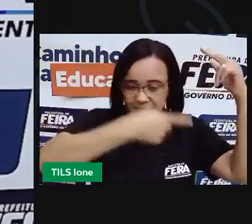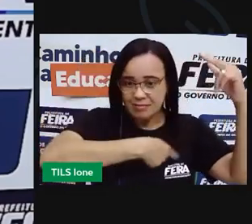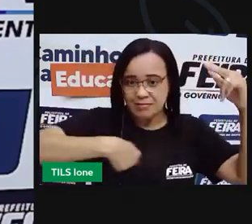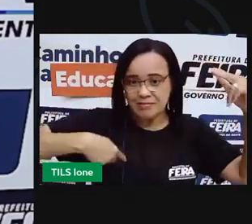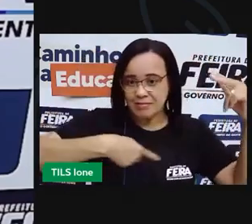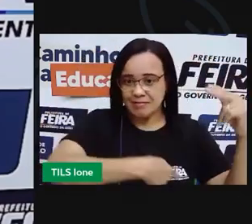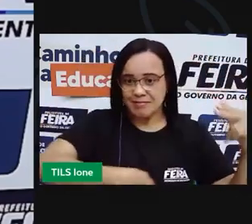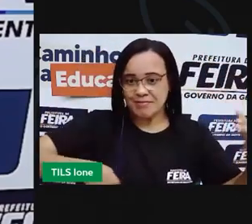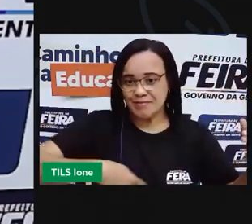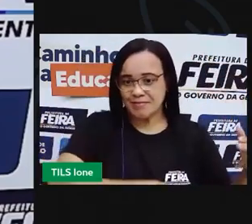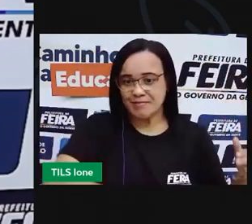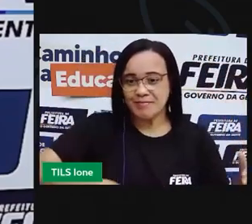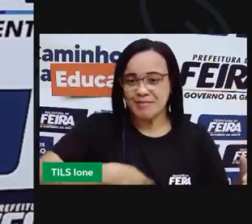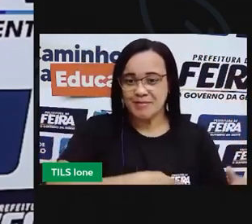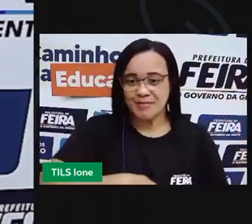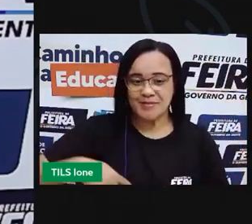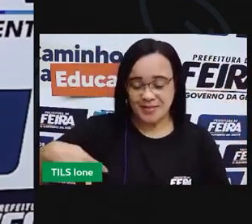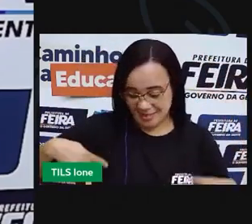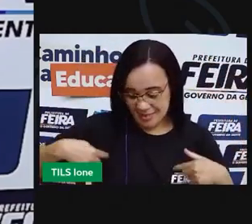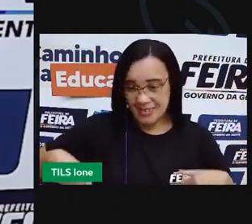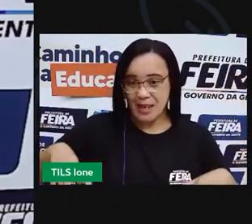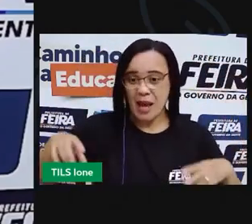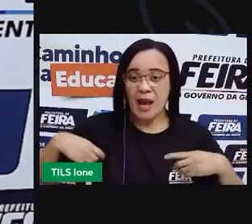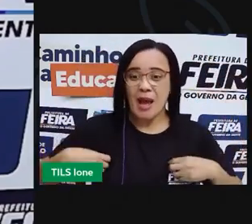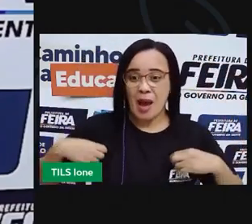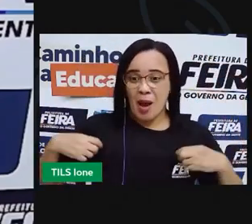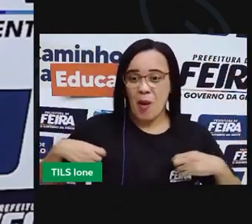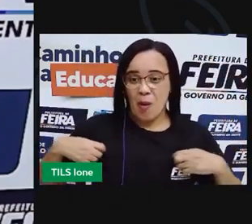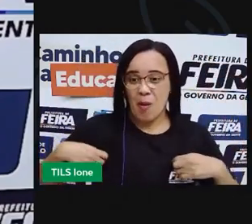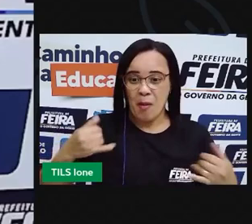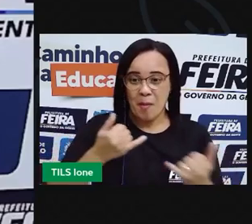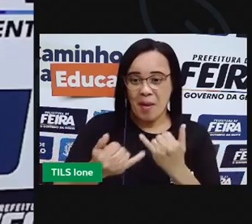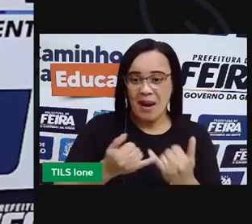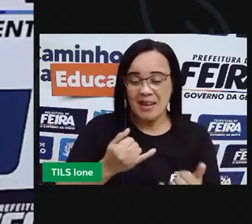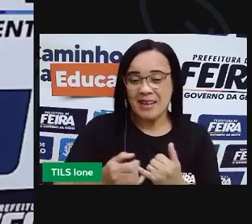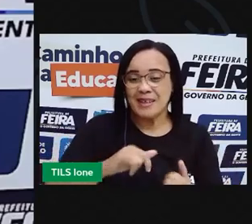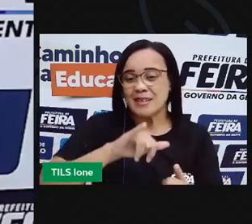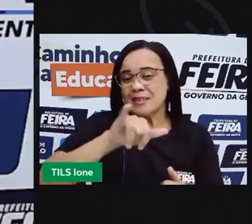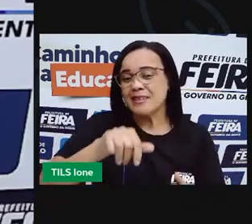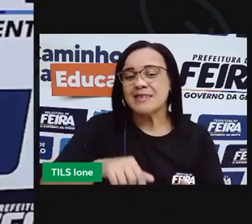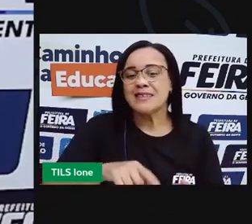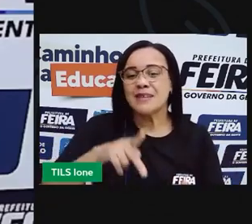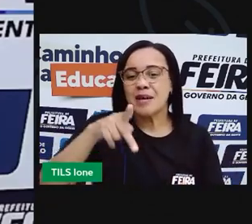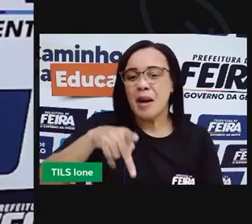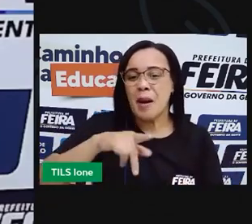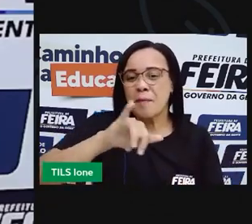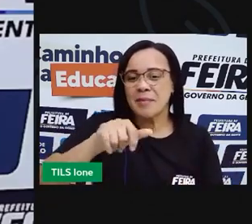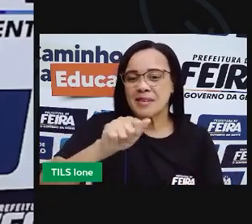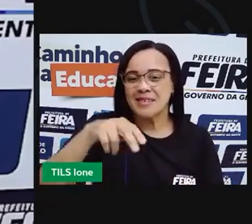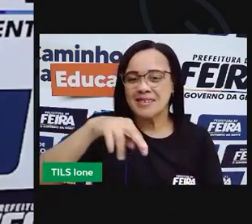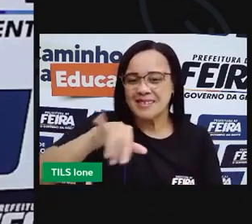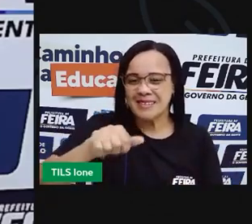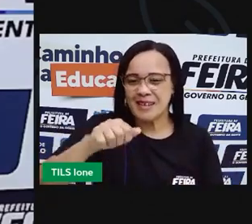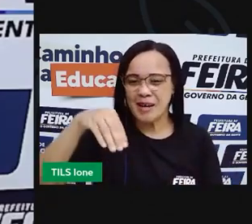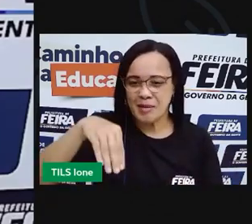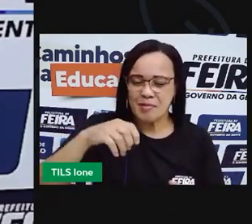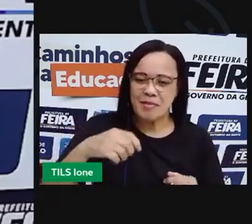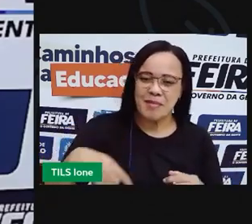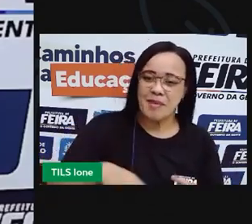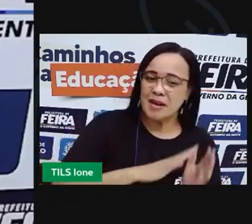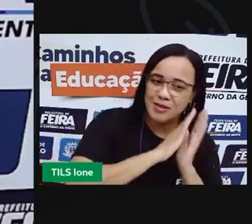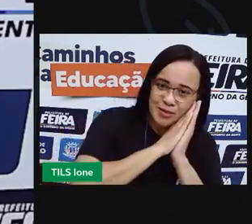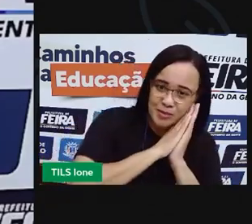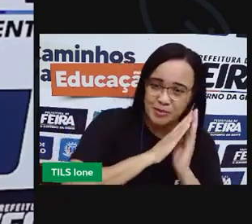A zebra está de pijama, mas ela não dorme não, pois na hora do perigo, dá coisa até no leão.